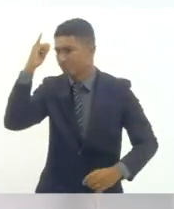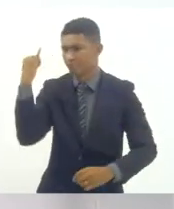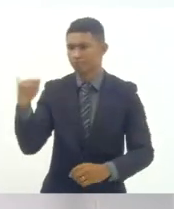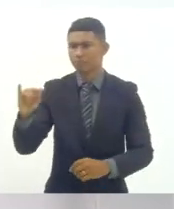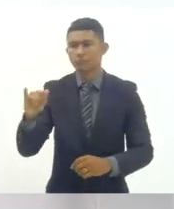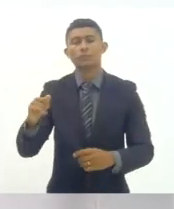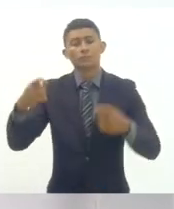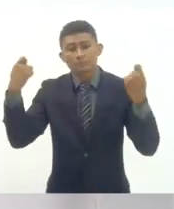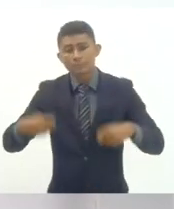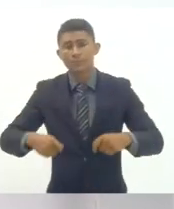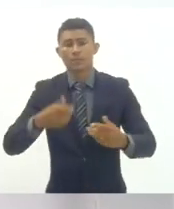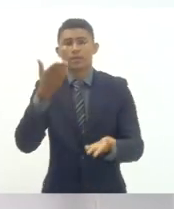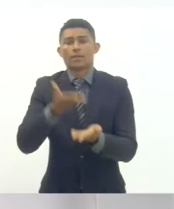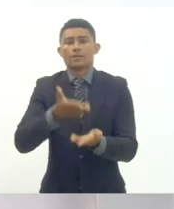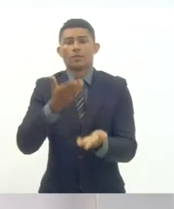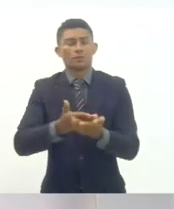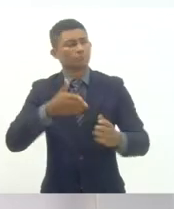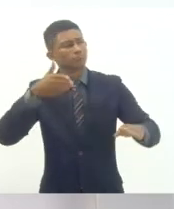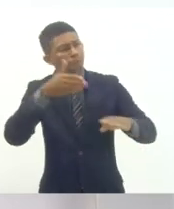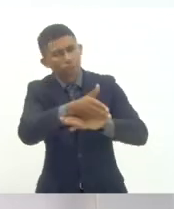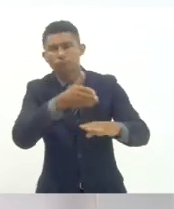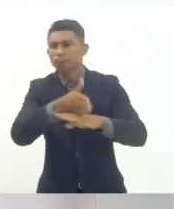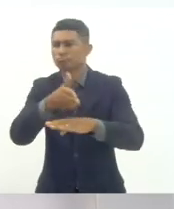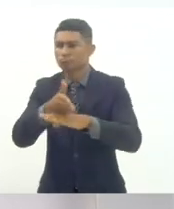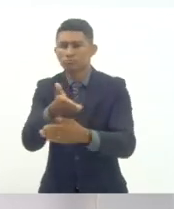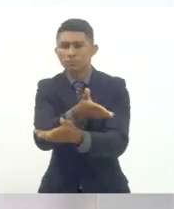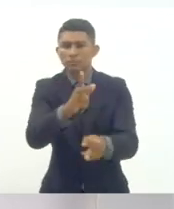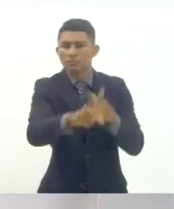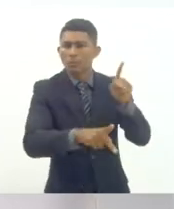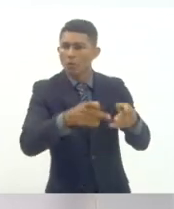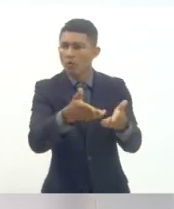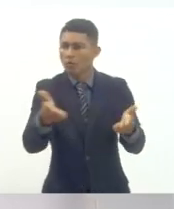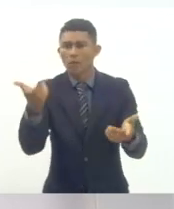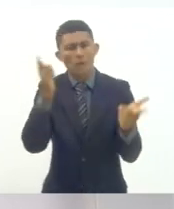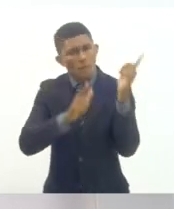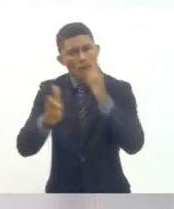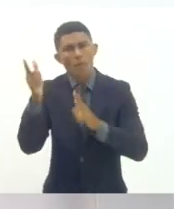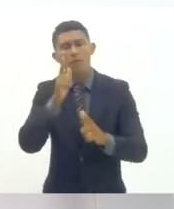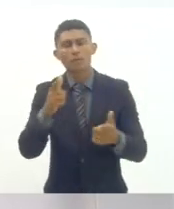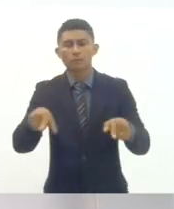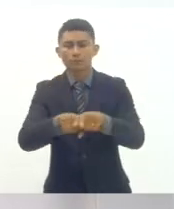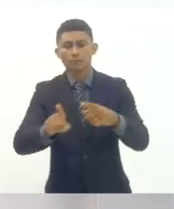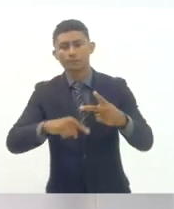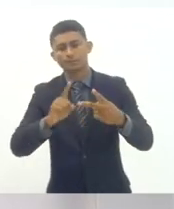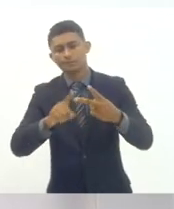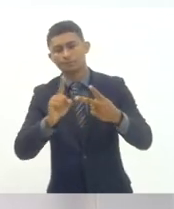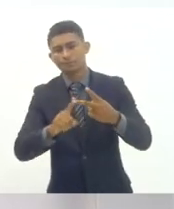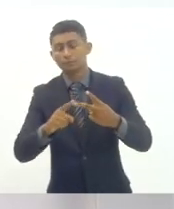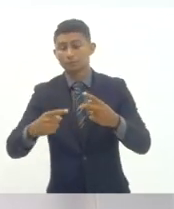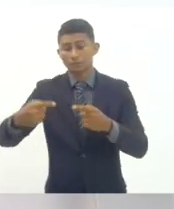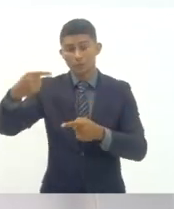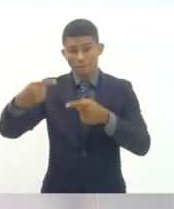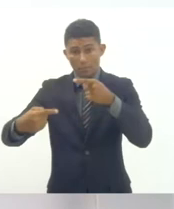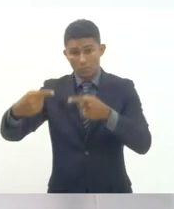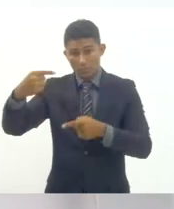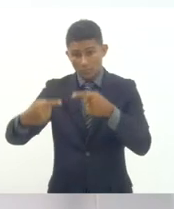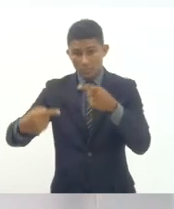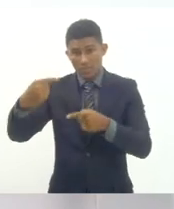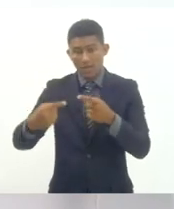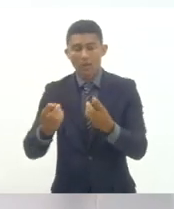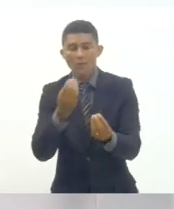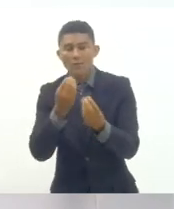e no campo nos territórios das populações do campo efetivar a política de alimentação escolar